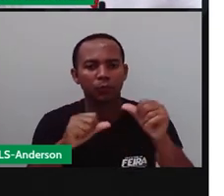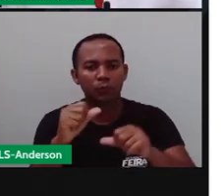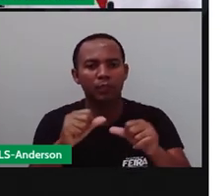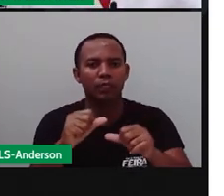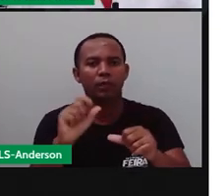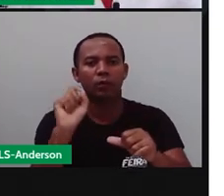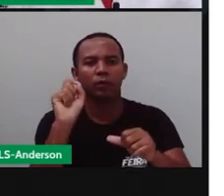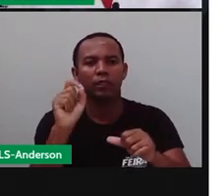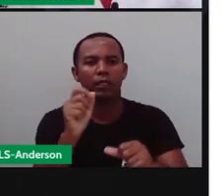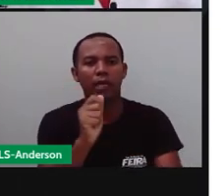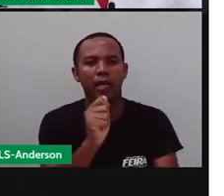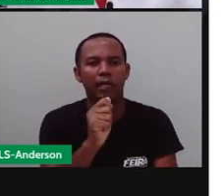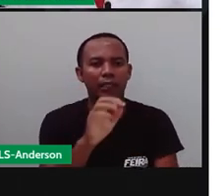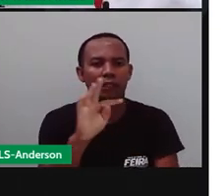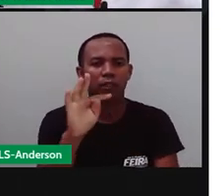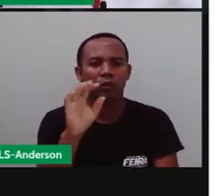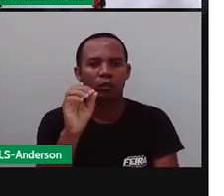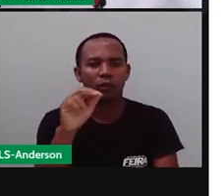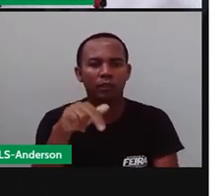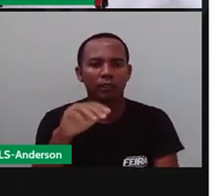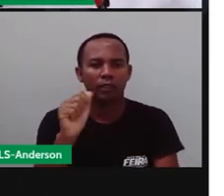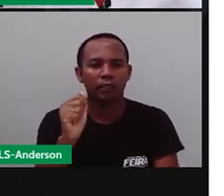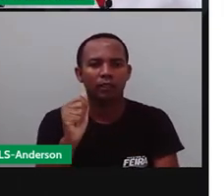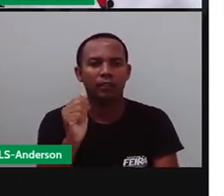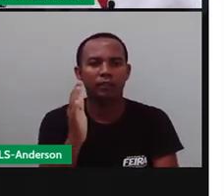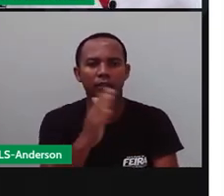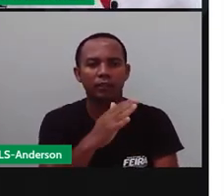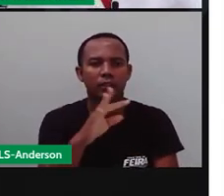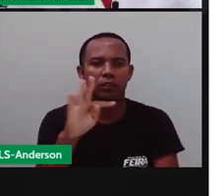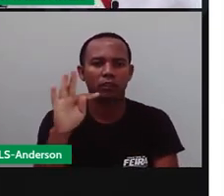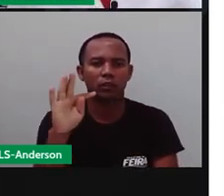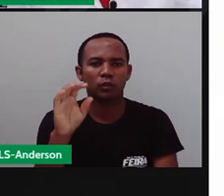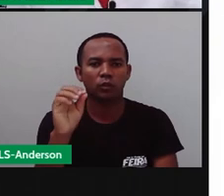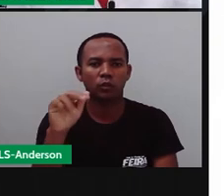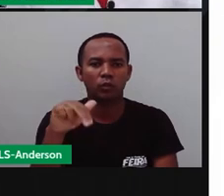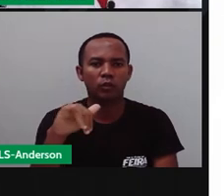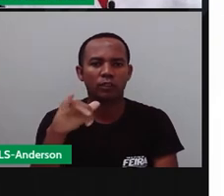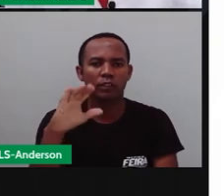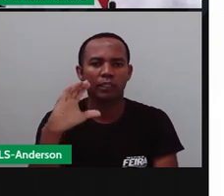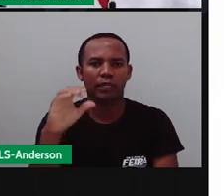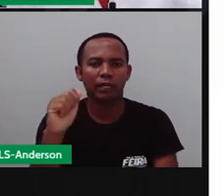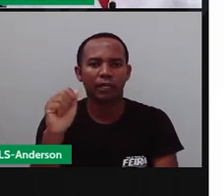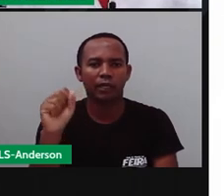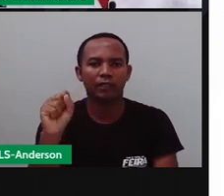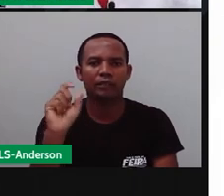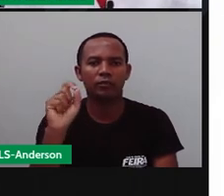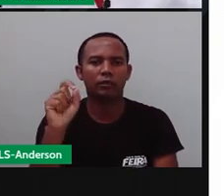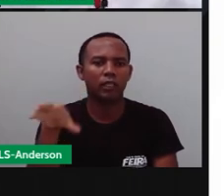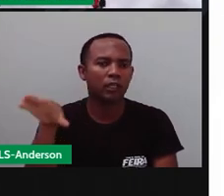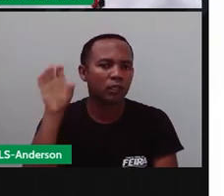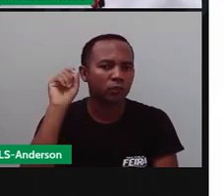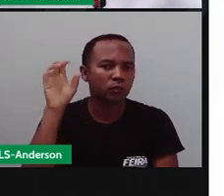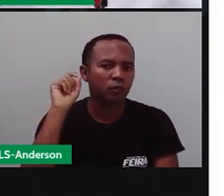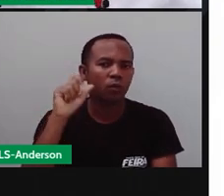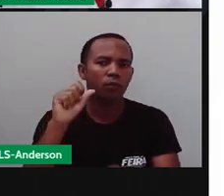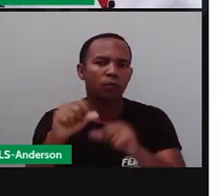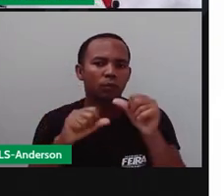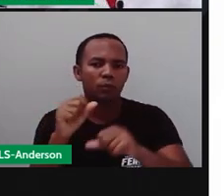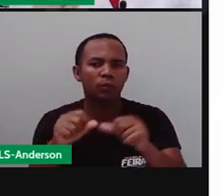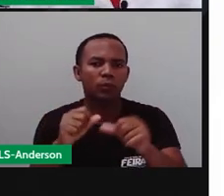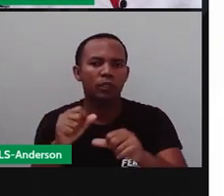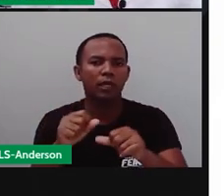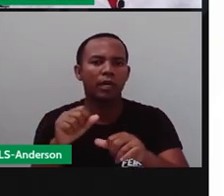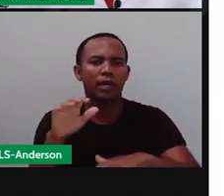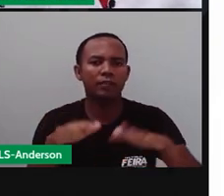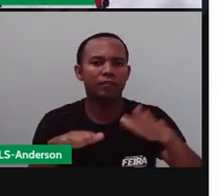de uma mesma letra dentro de uma só palavra, podendo algumas ter o quê? O som de U. Então, a